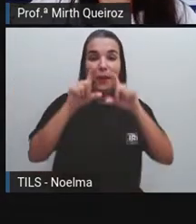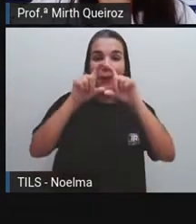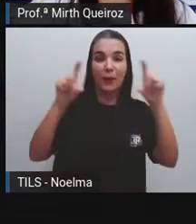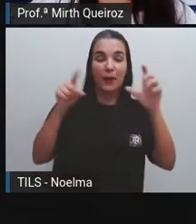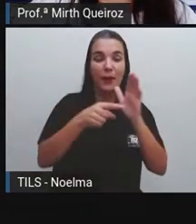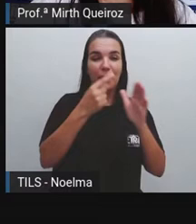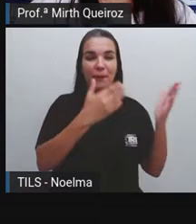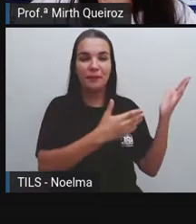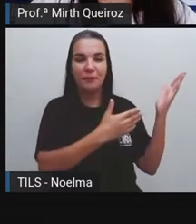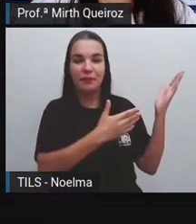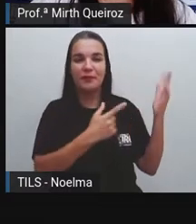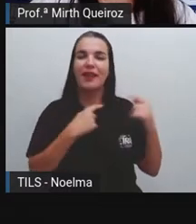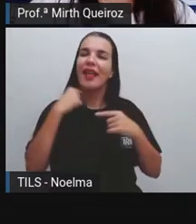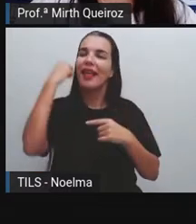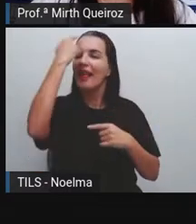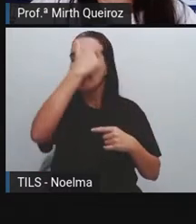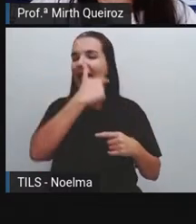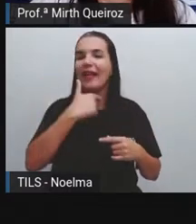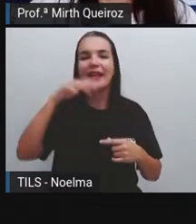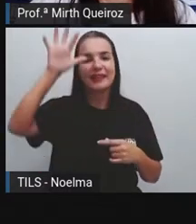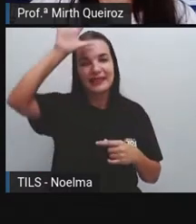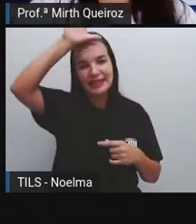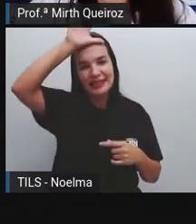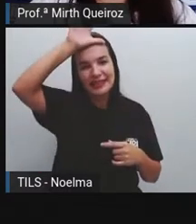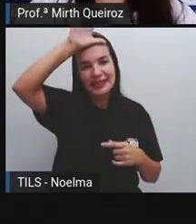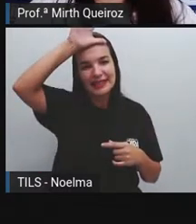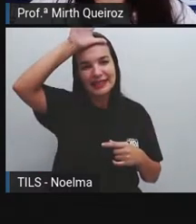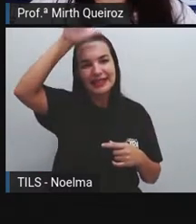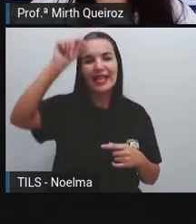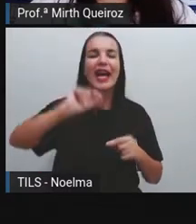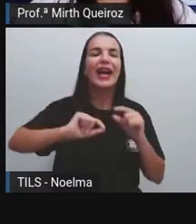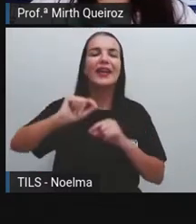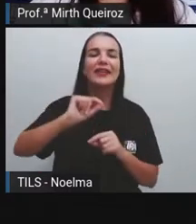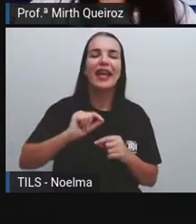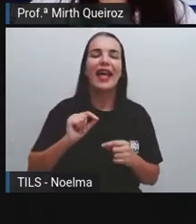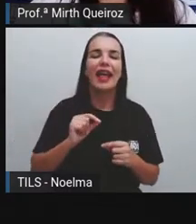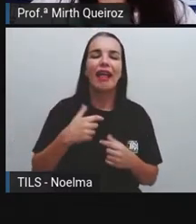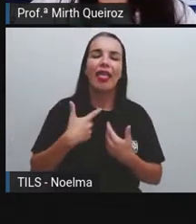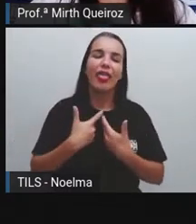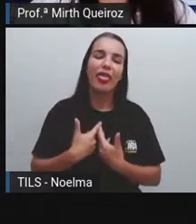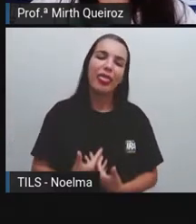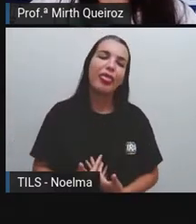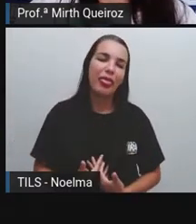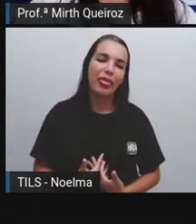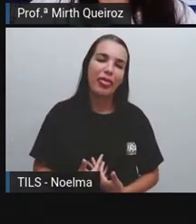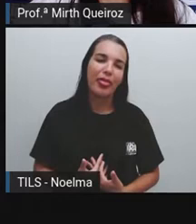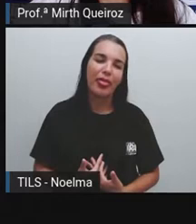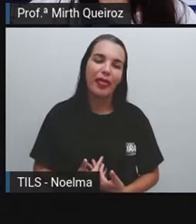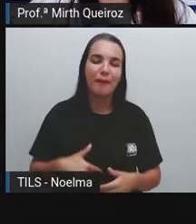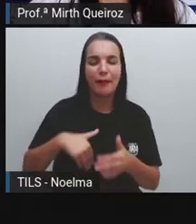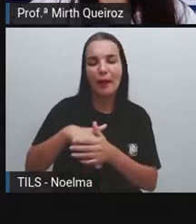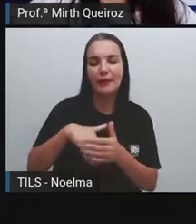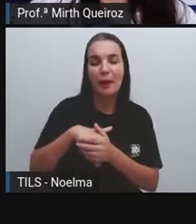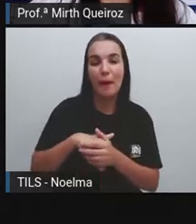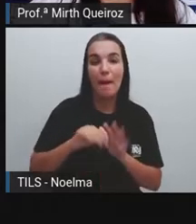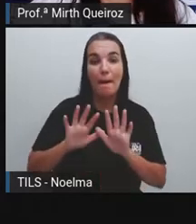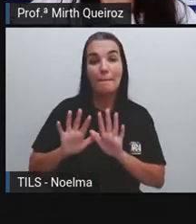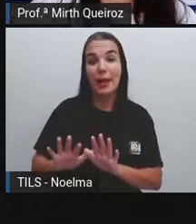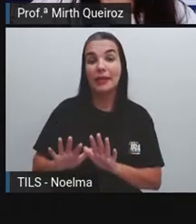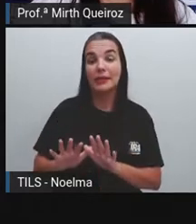expressão do rosto de cebolinha é de cansado, né? Já a Mônica,